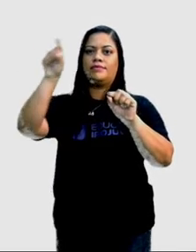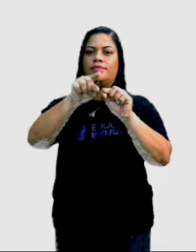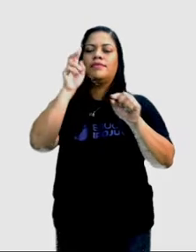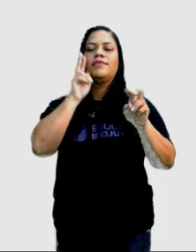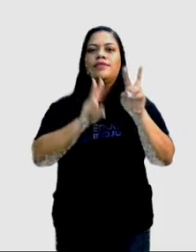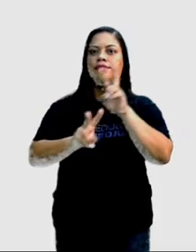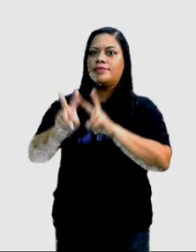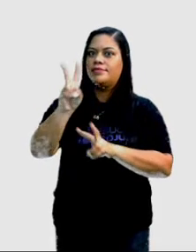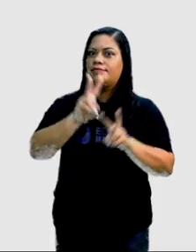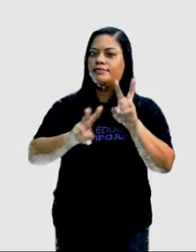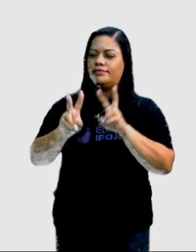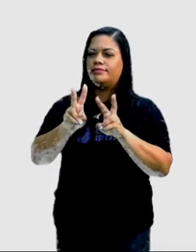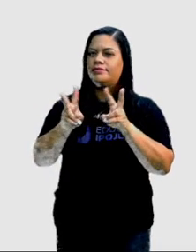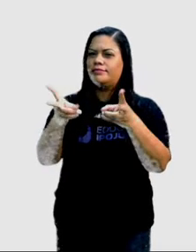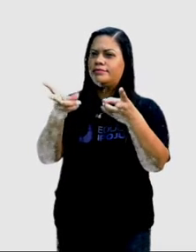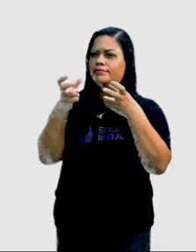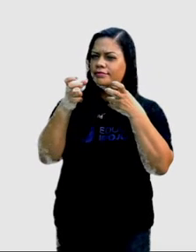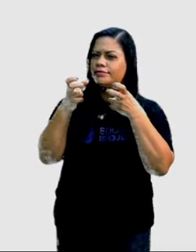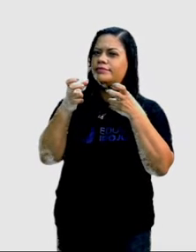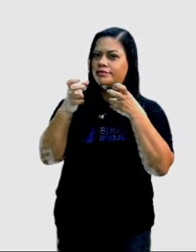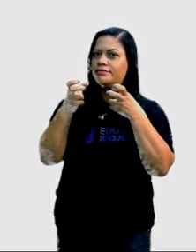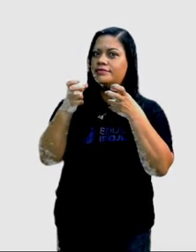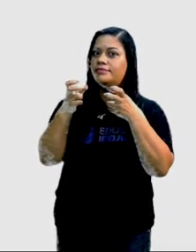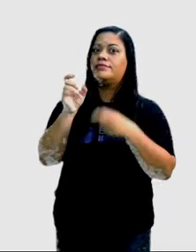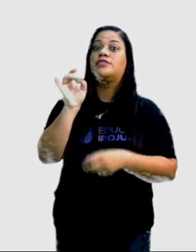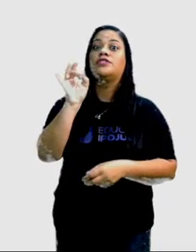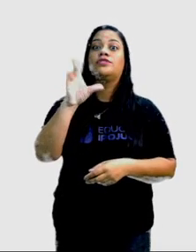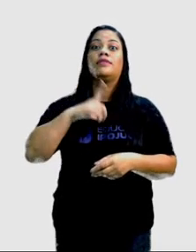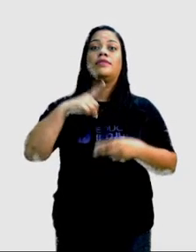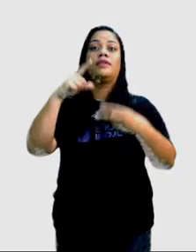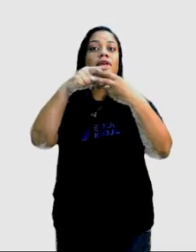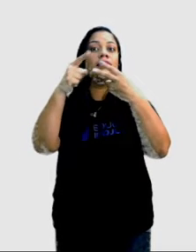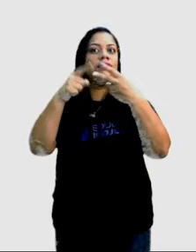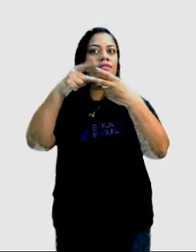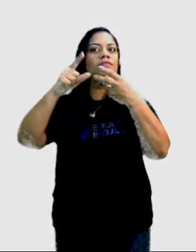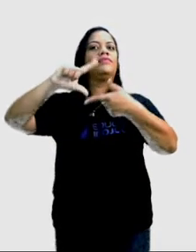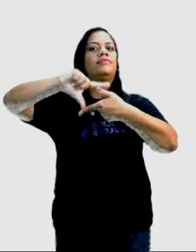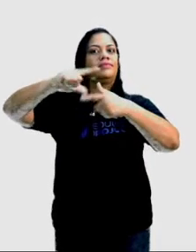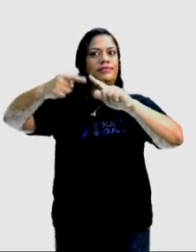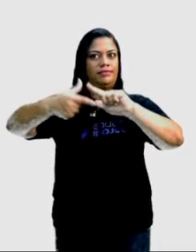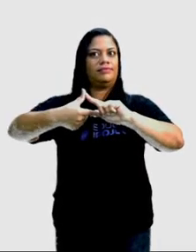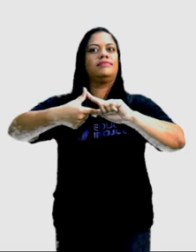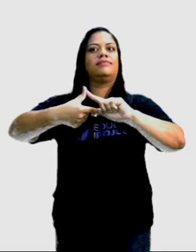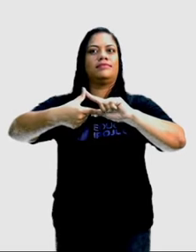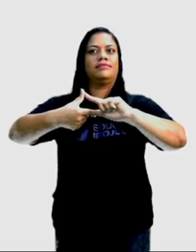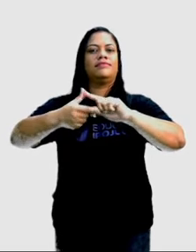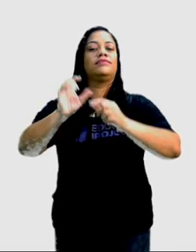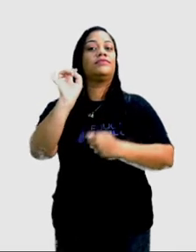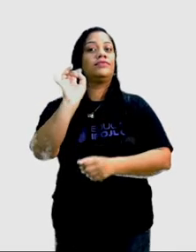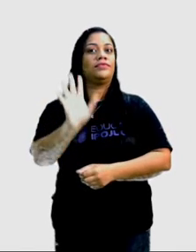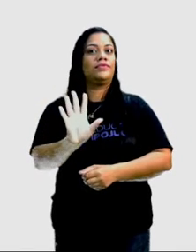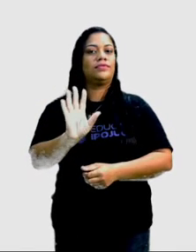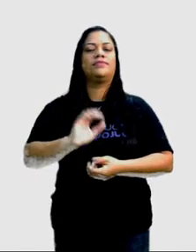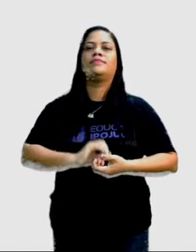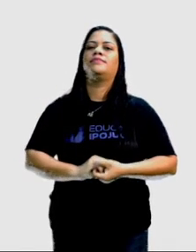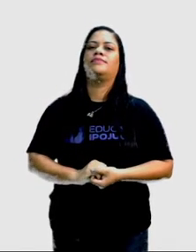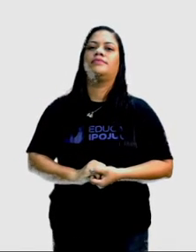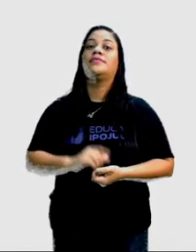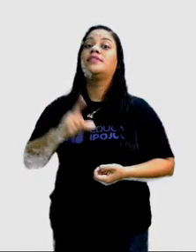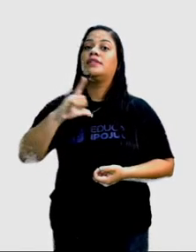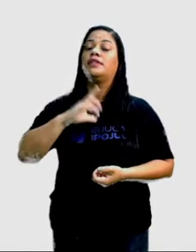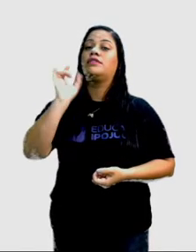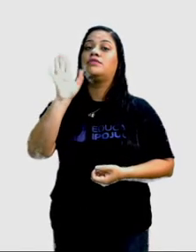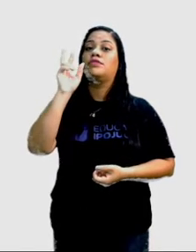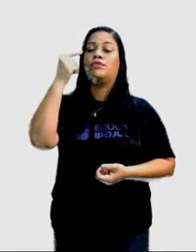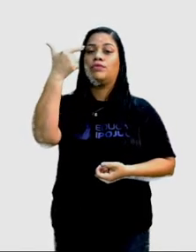Observaram? Prestaram bem atenção? Só tem duas formas geométricas aí. Aliás, desculpa. Duas